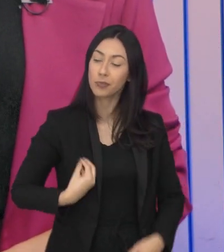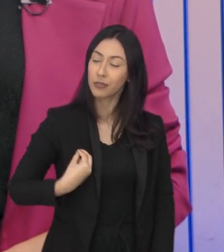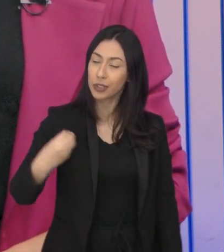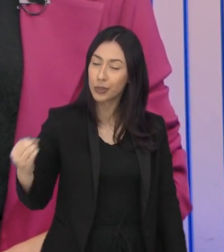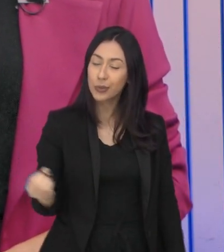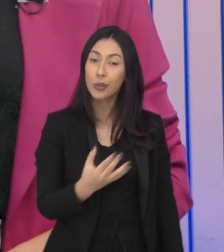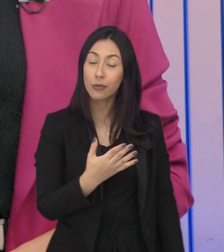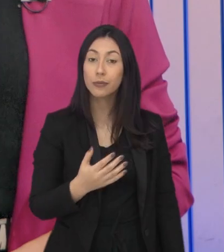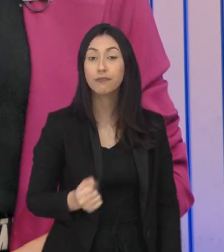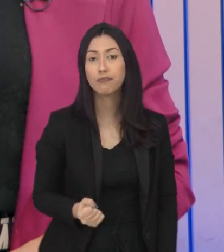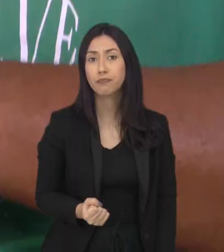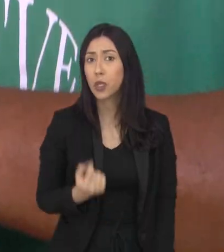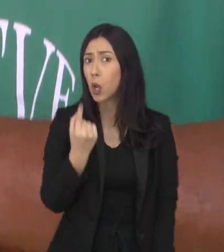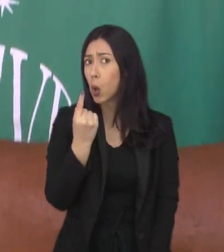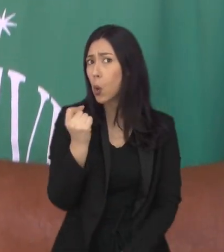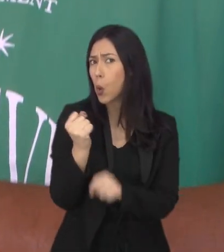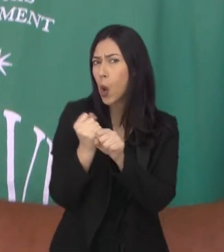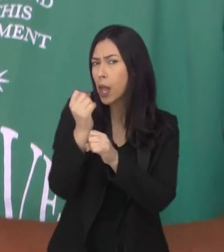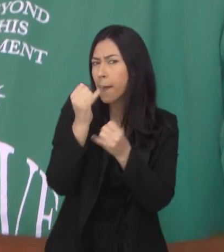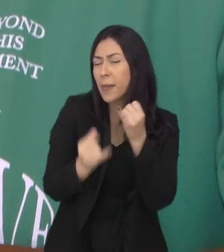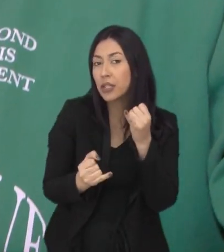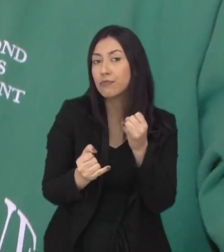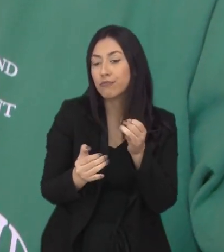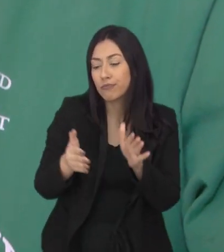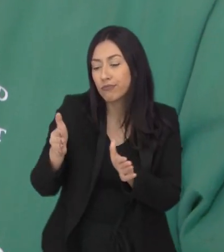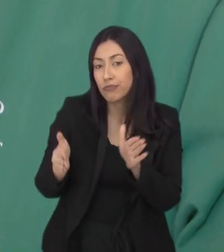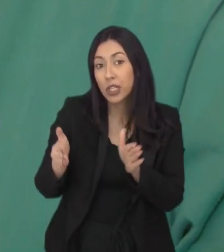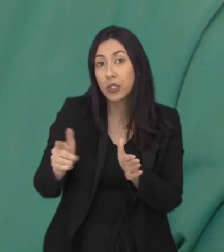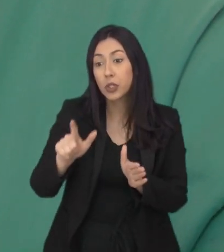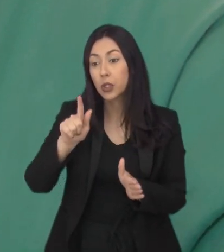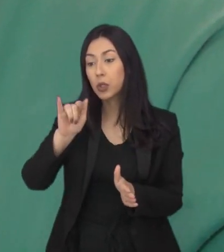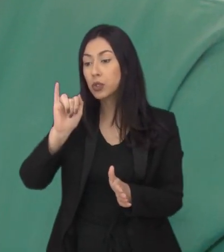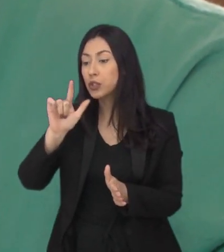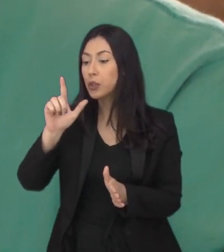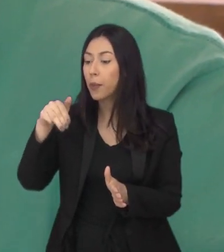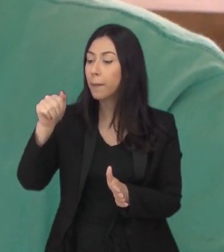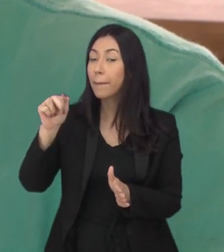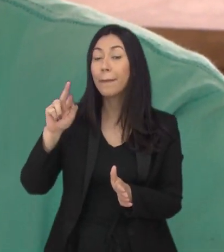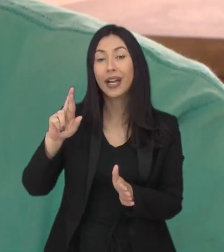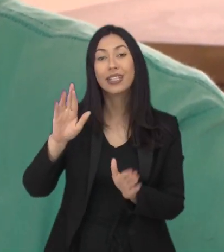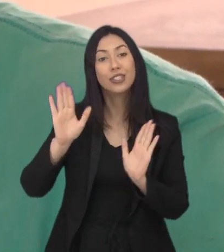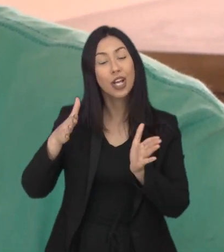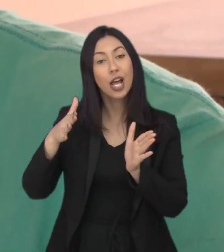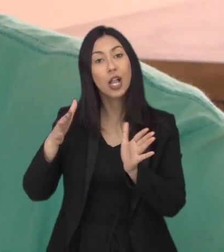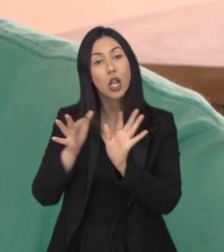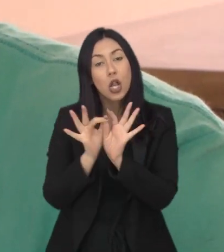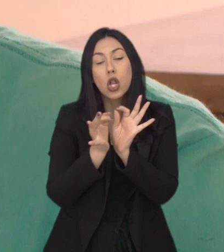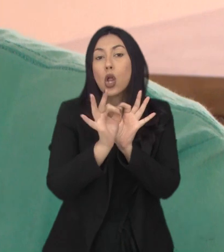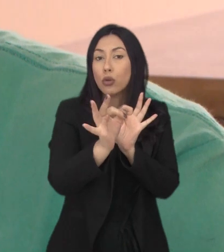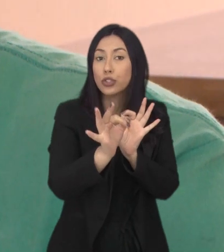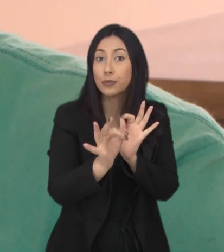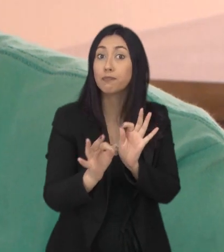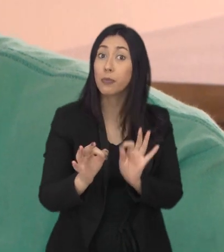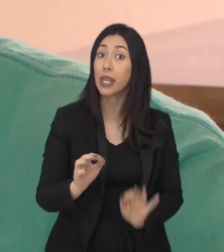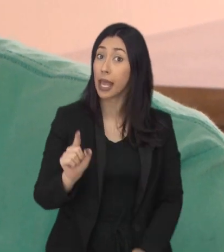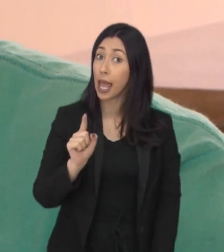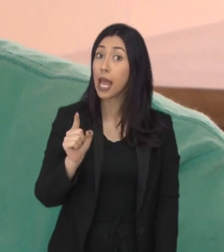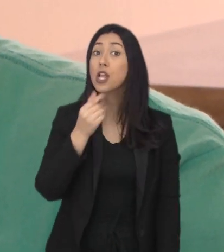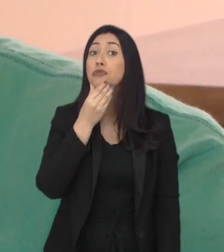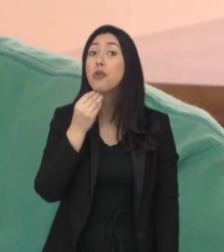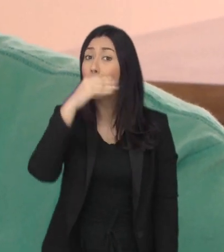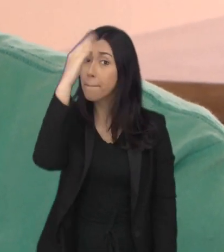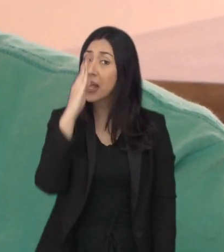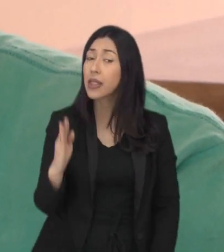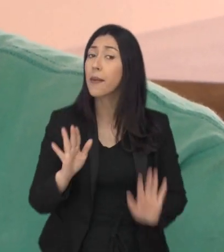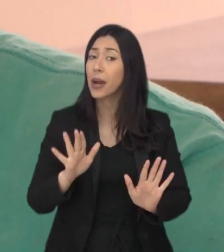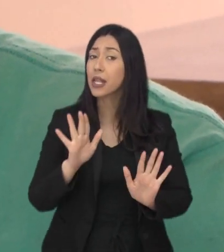tinha para recomeçar. Um ano e meio. Esse é o tempo que o Gilmar está longe de casa. O brasileiro criou raízes na